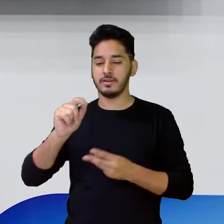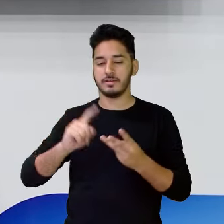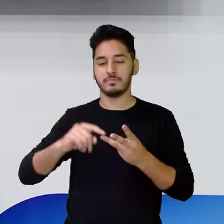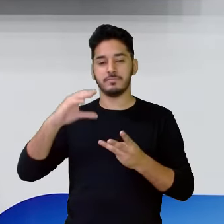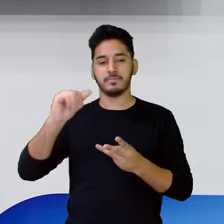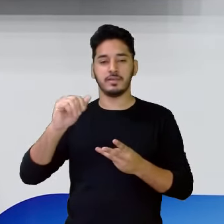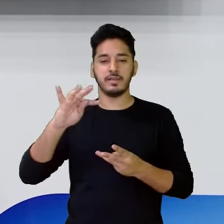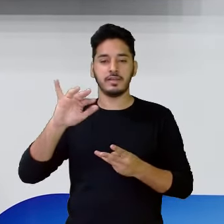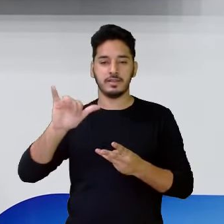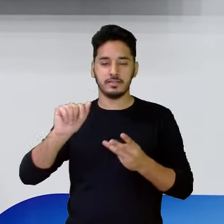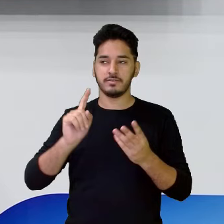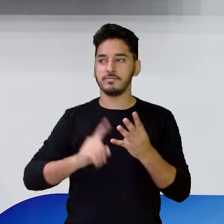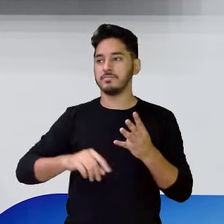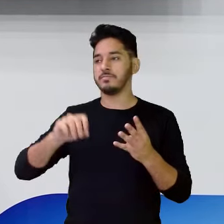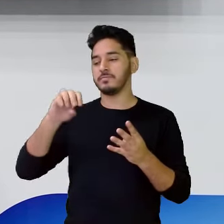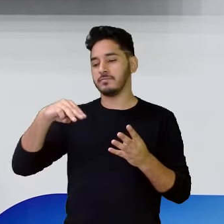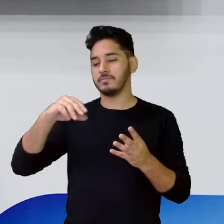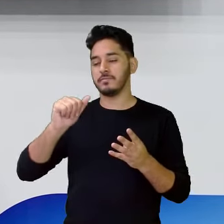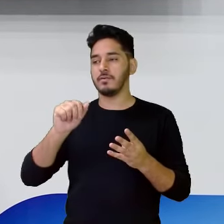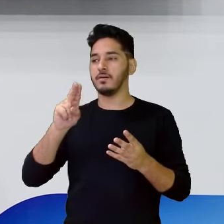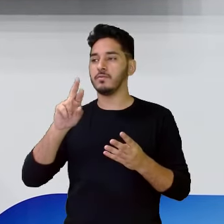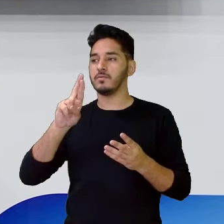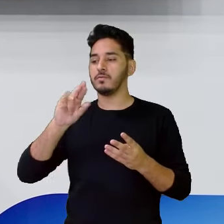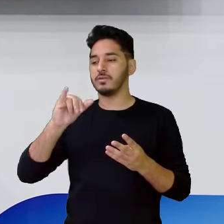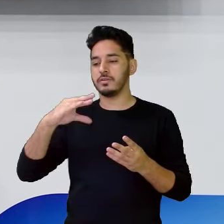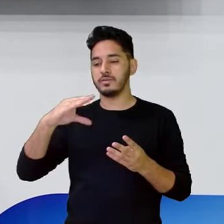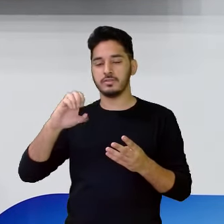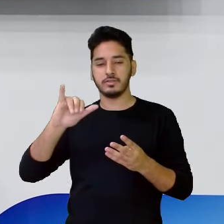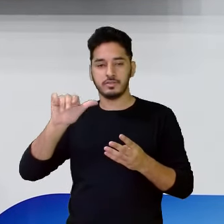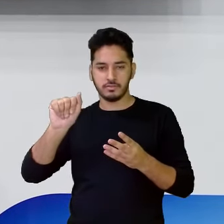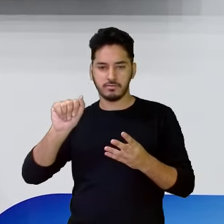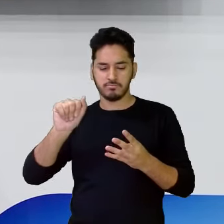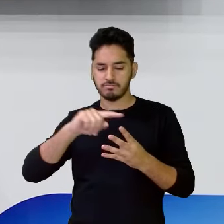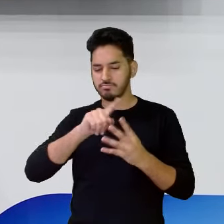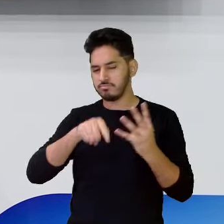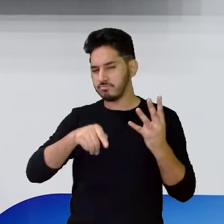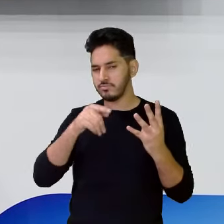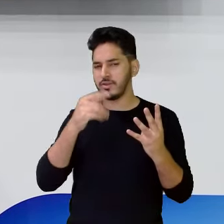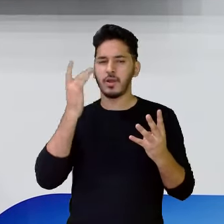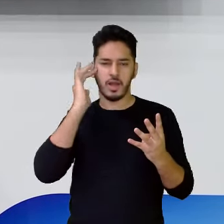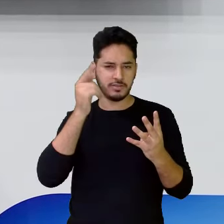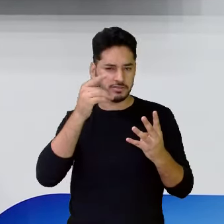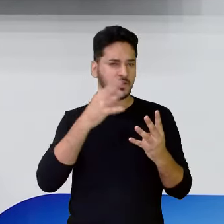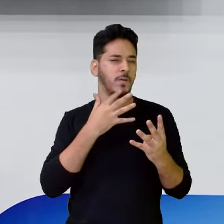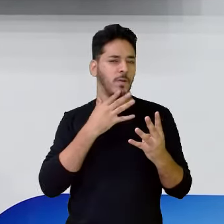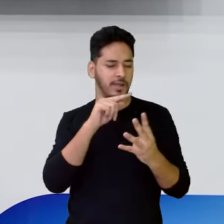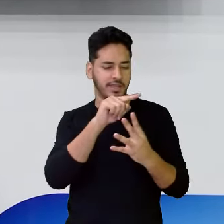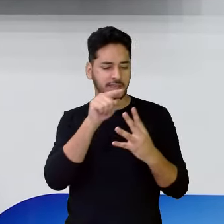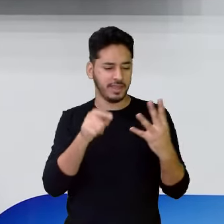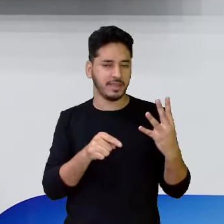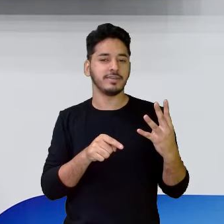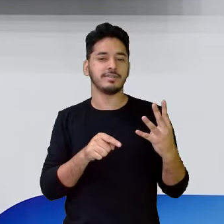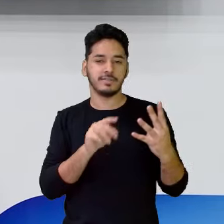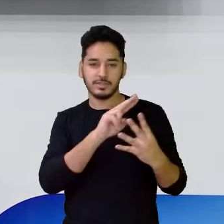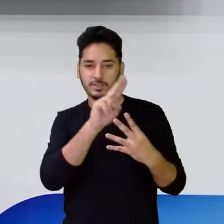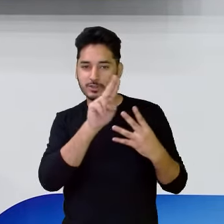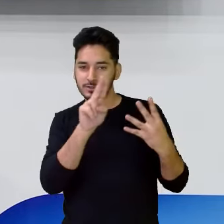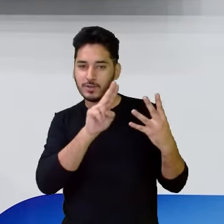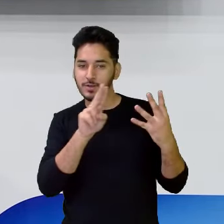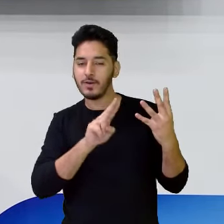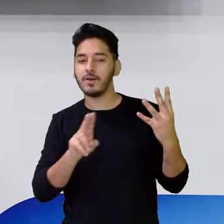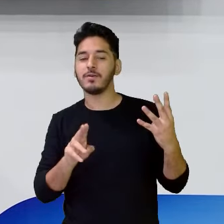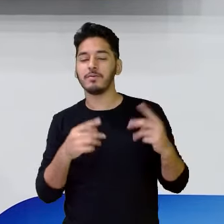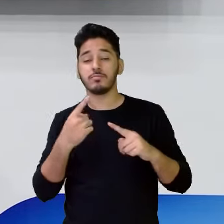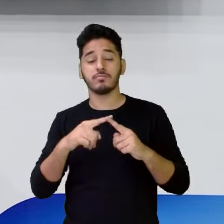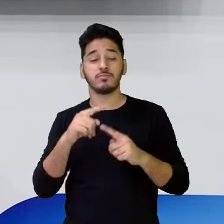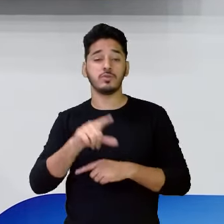nomes aqui que você já deve ter ouvido, se você já assiste há algum tempo aqui o Educa Recife, já deve ter ouvido esses nomes, pois eu